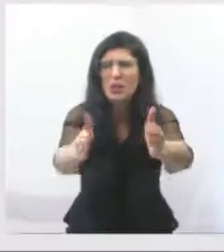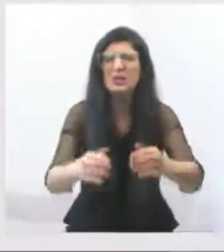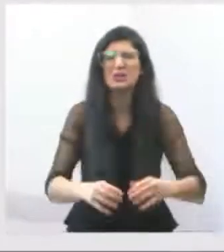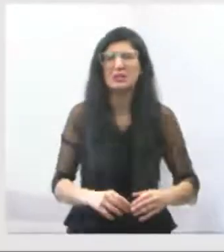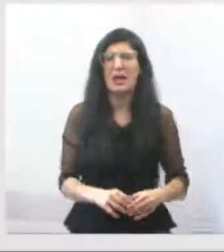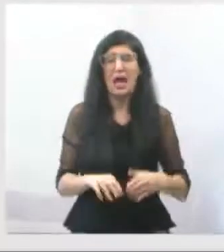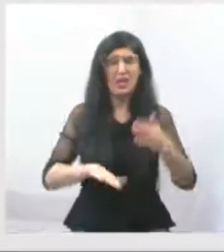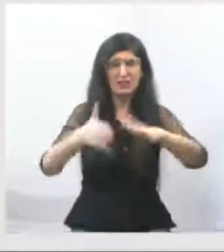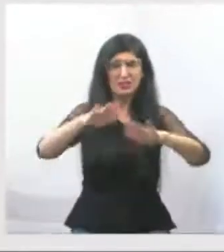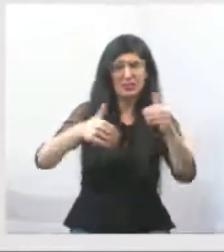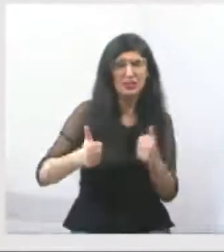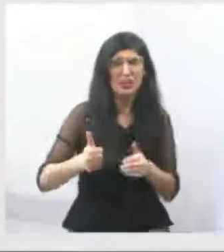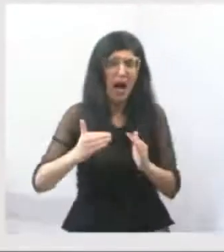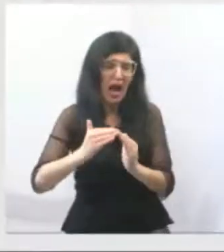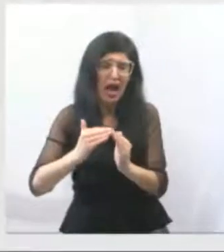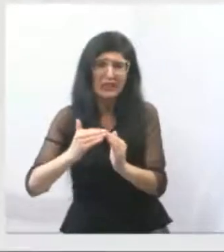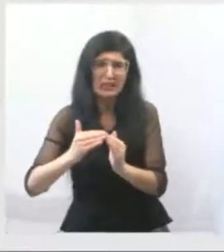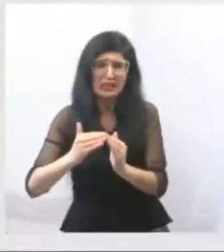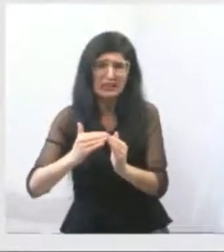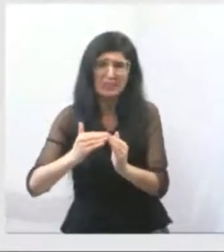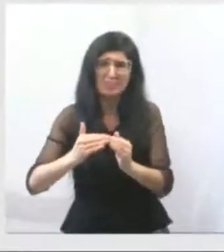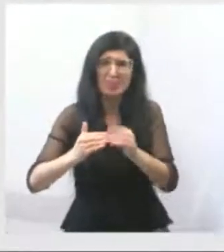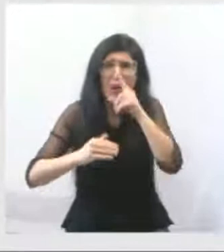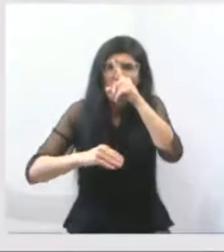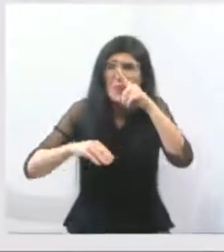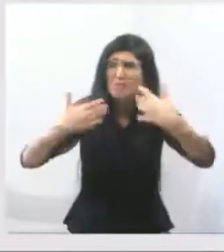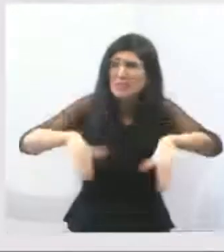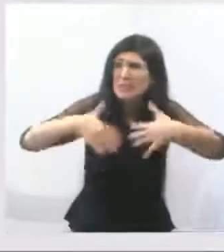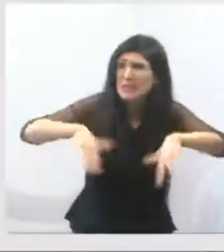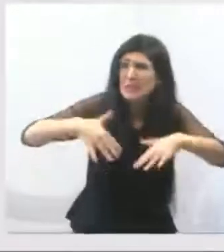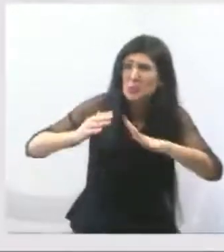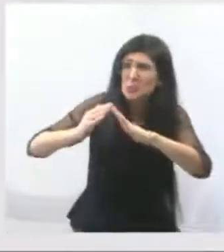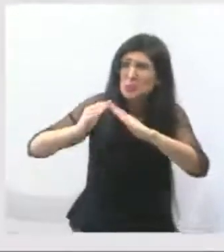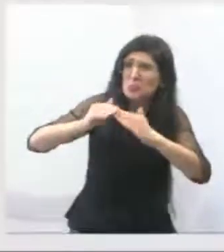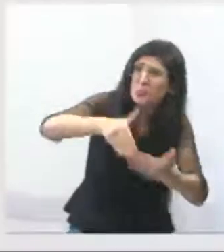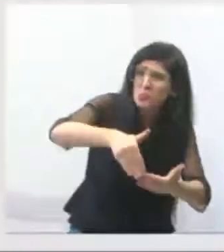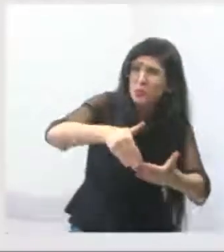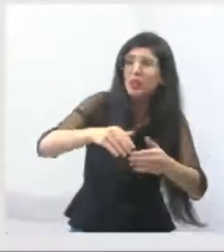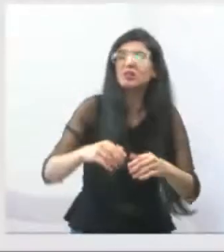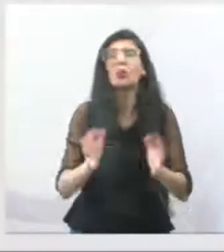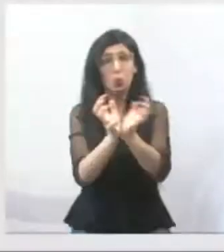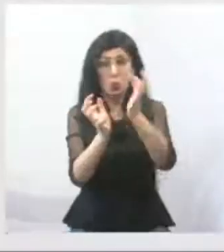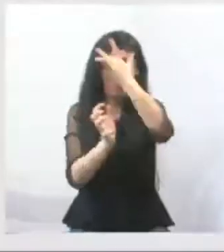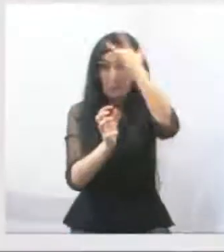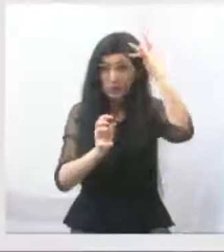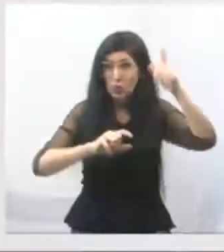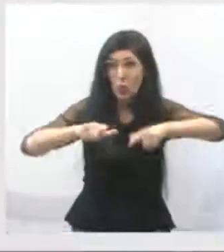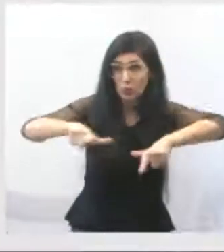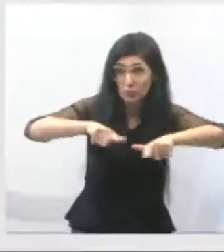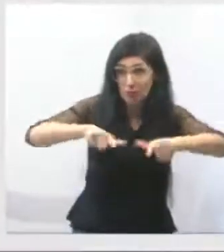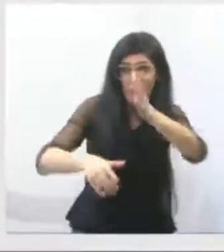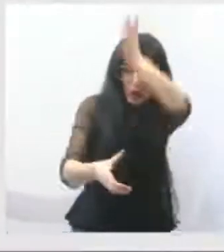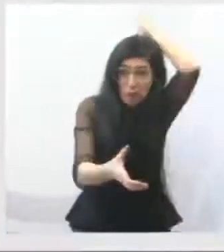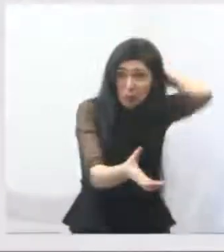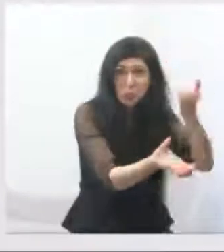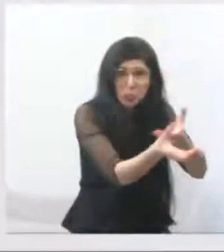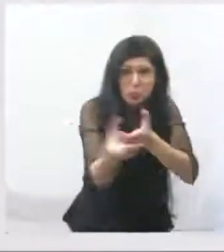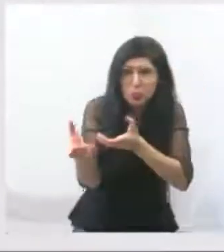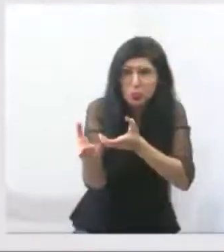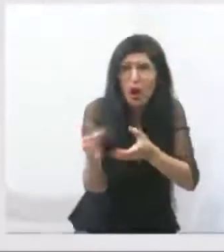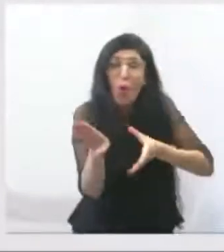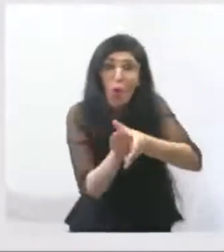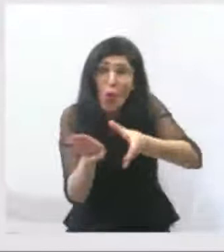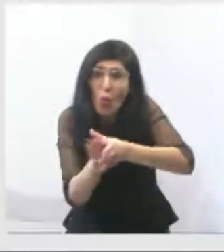inóspilas, e a defesa é o órgão que dá suporte, celeridade e